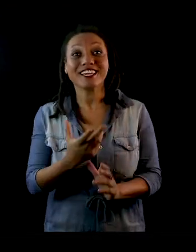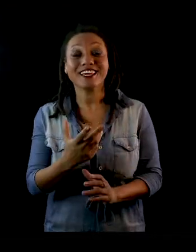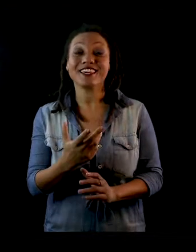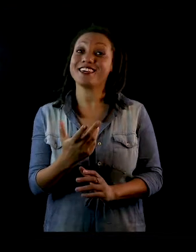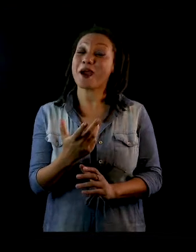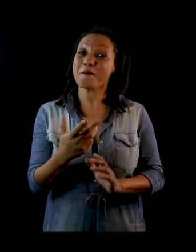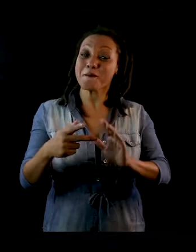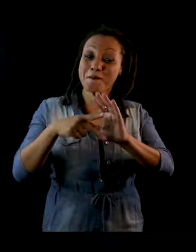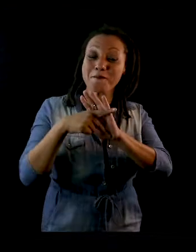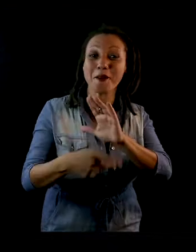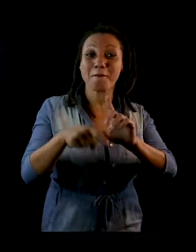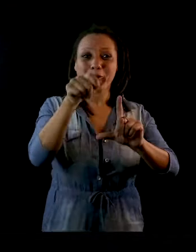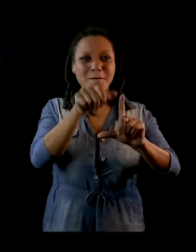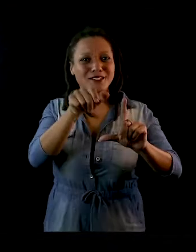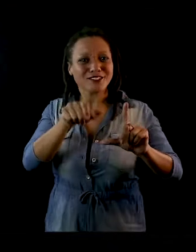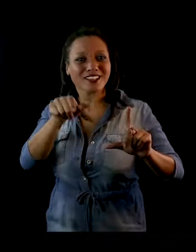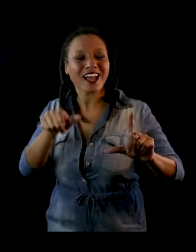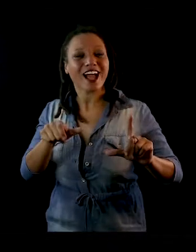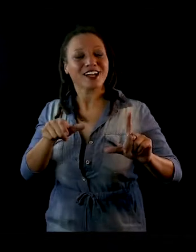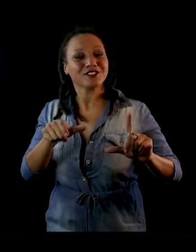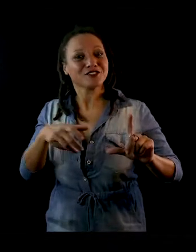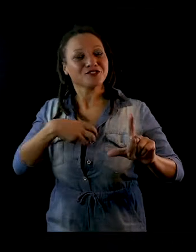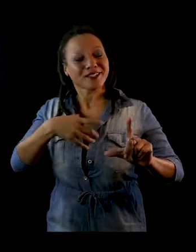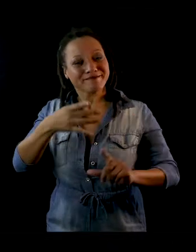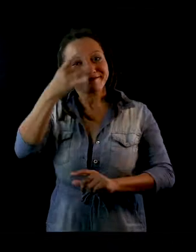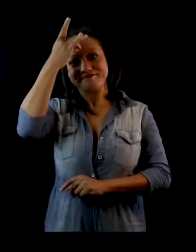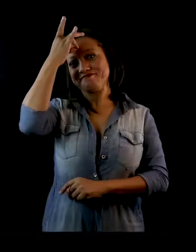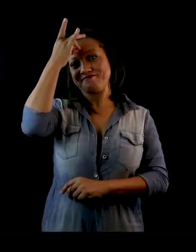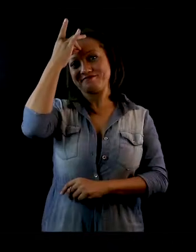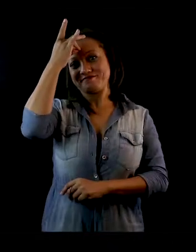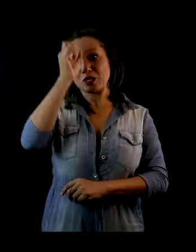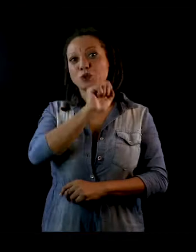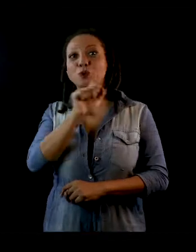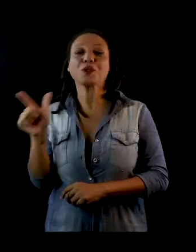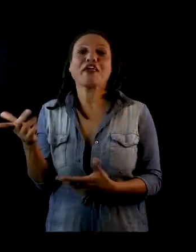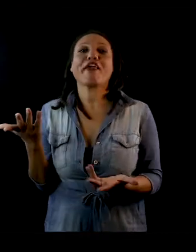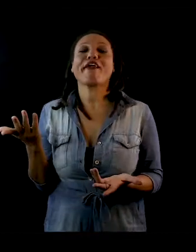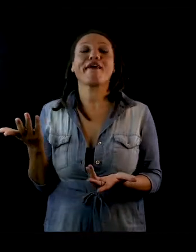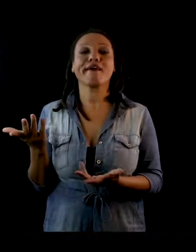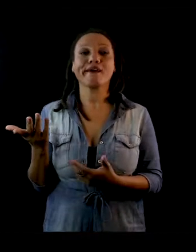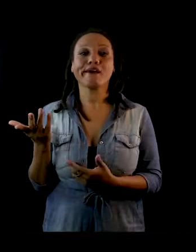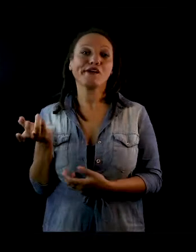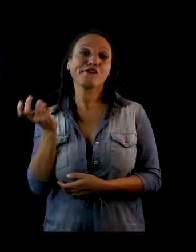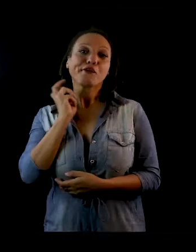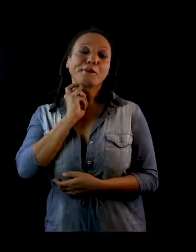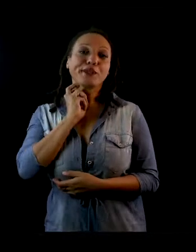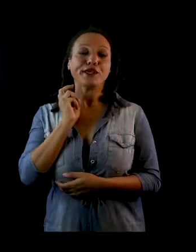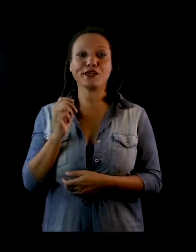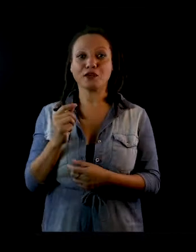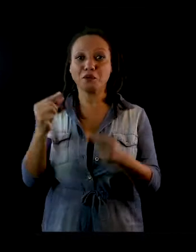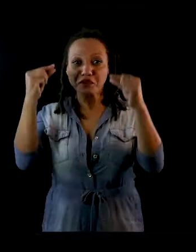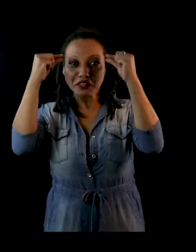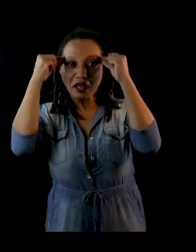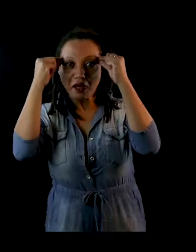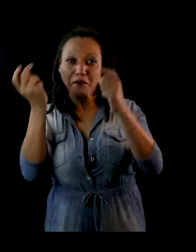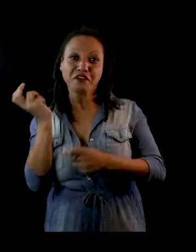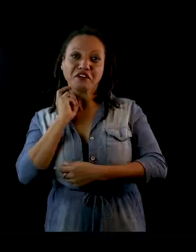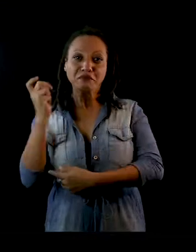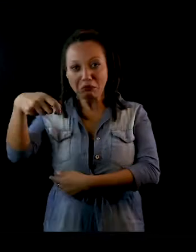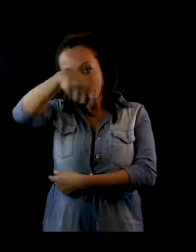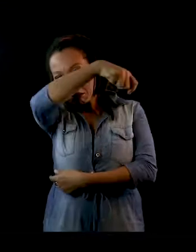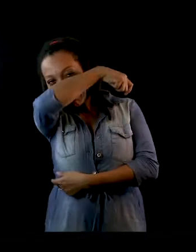termina criando nossos próprios personagens mais lembráveis, do que um vampiro, um Drácula, um